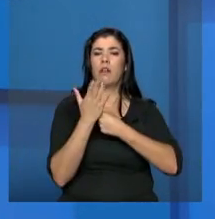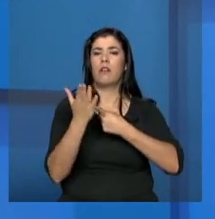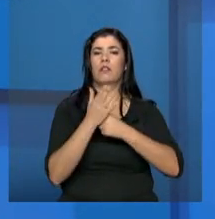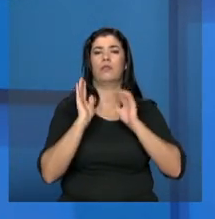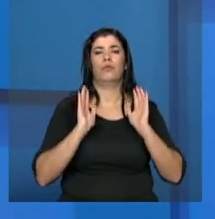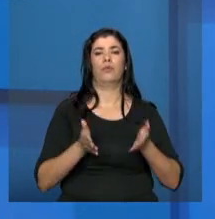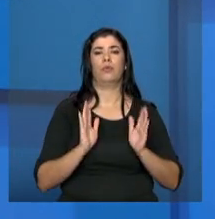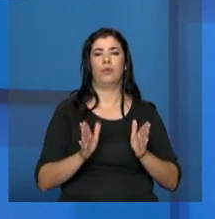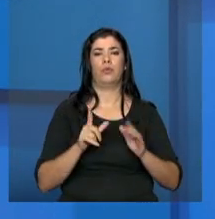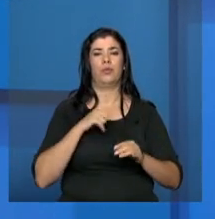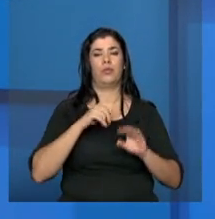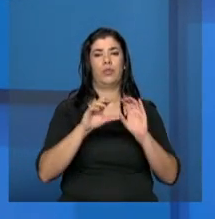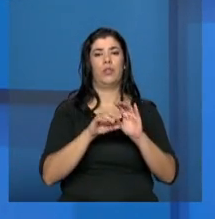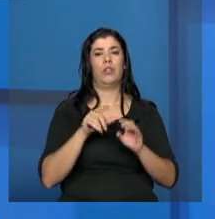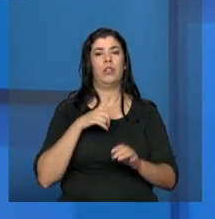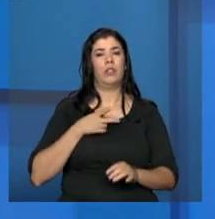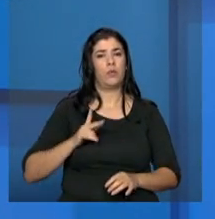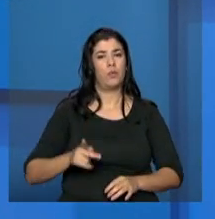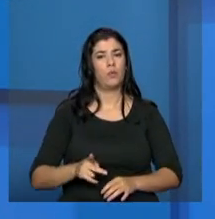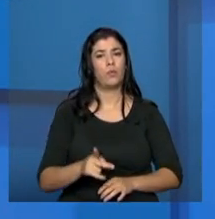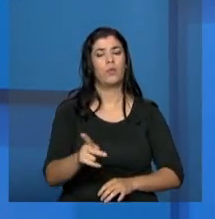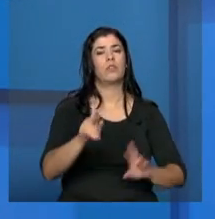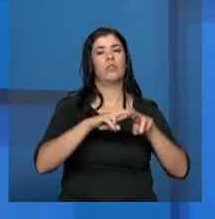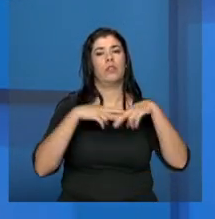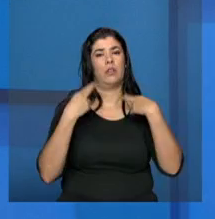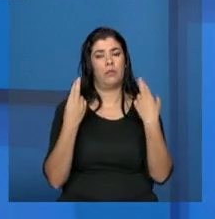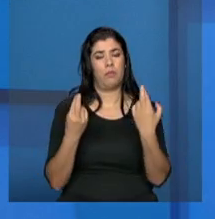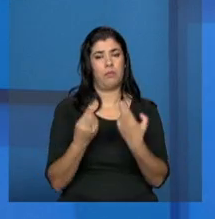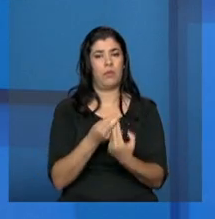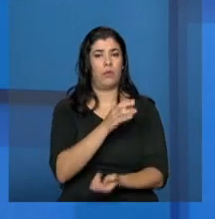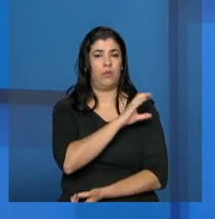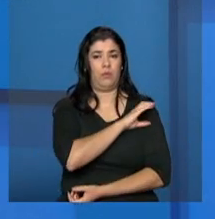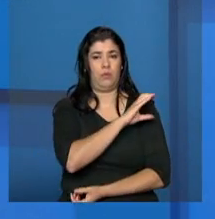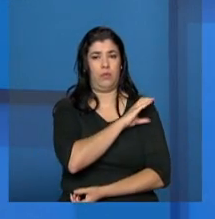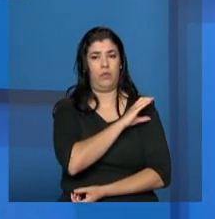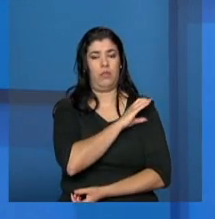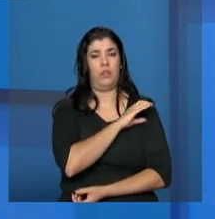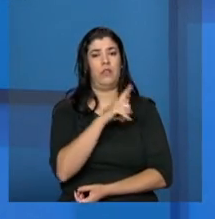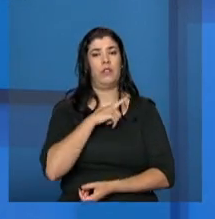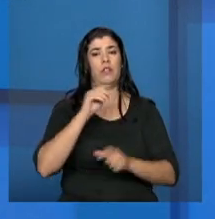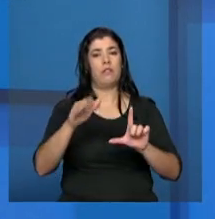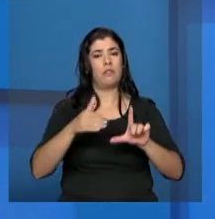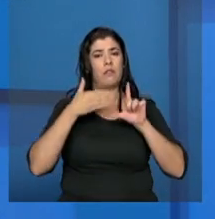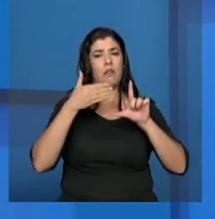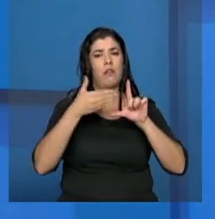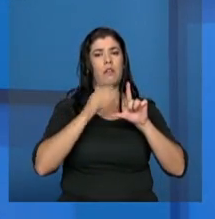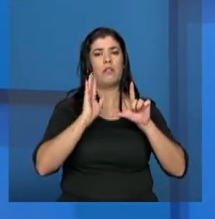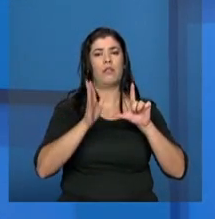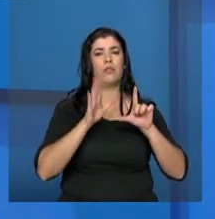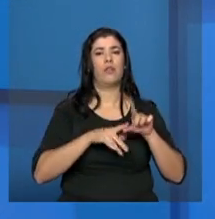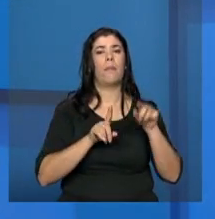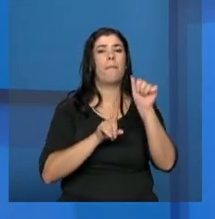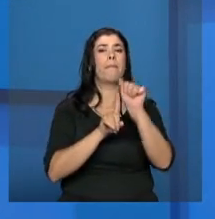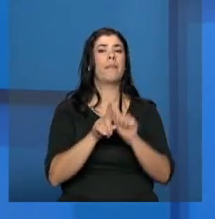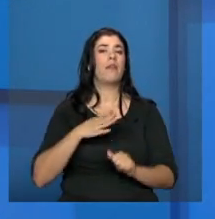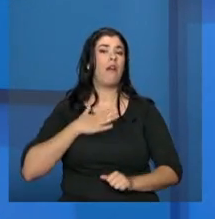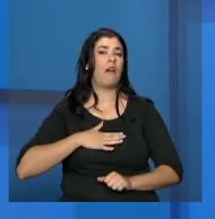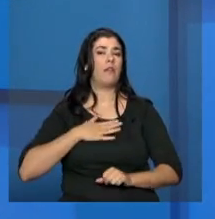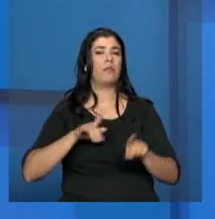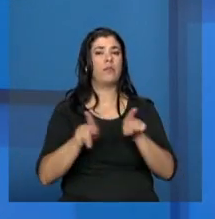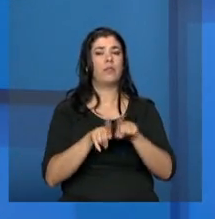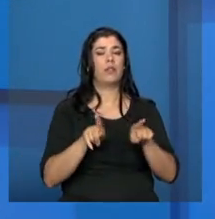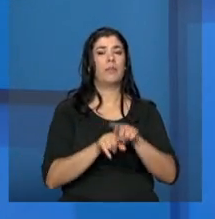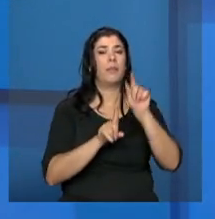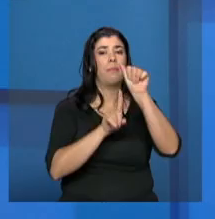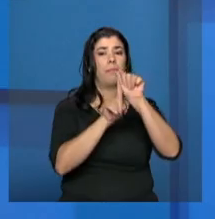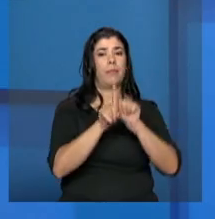Então, a comissão continuará reunida e nós temos teleconferências já previstas para agosto em novembro